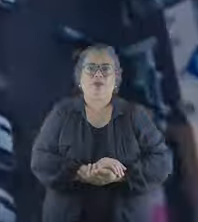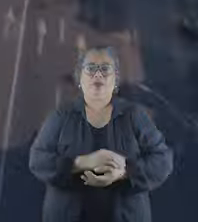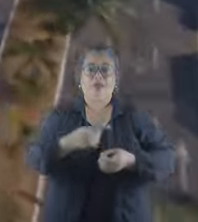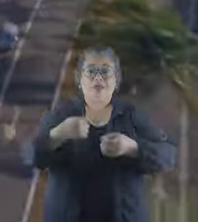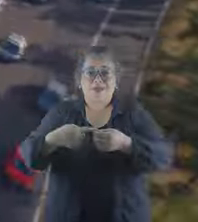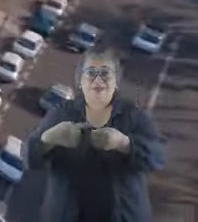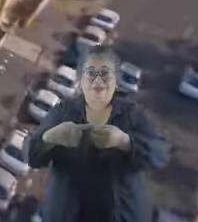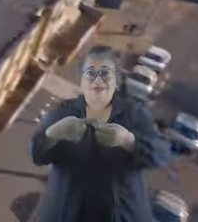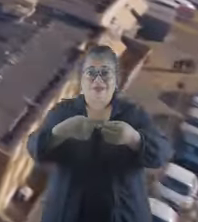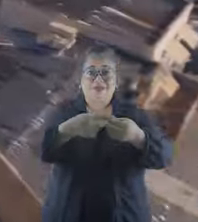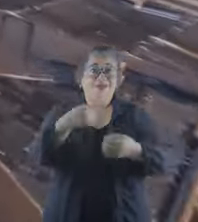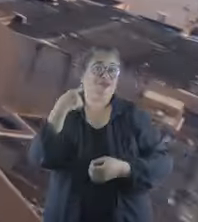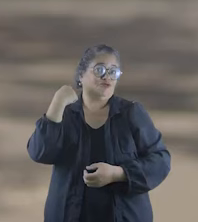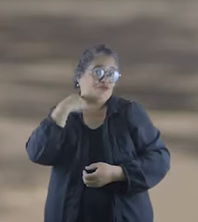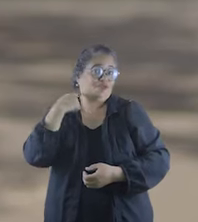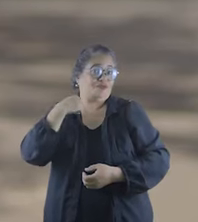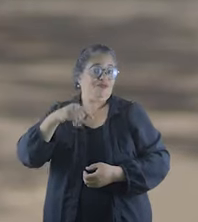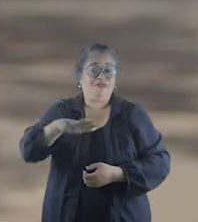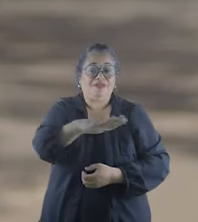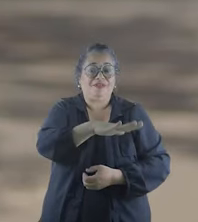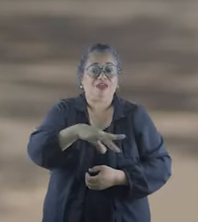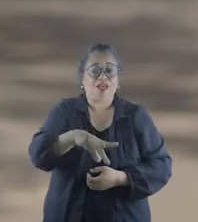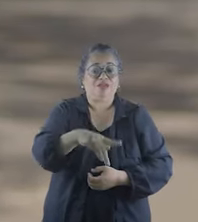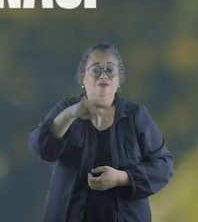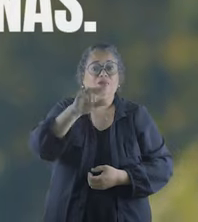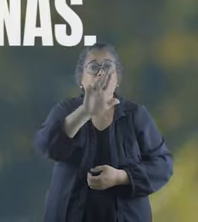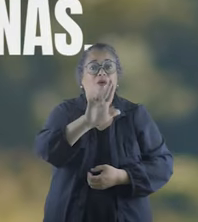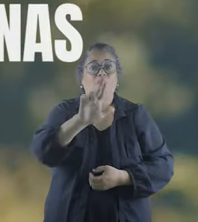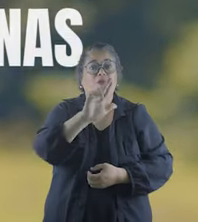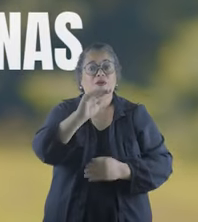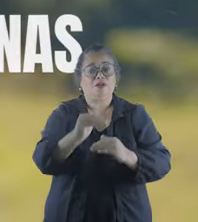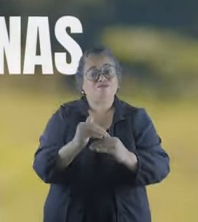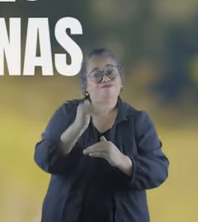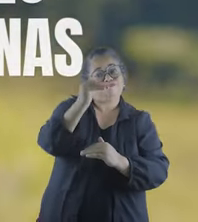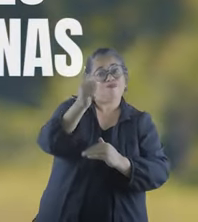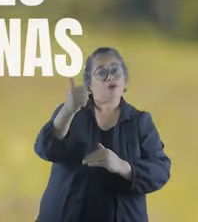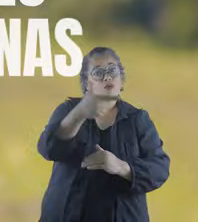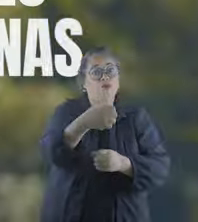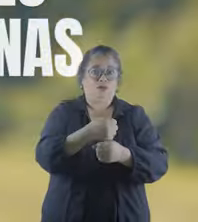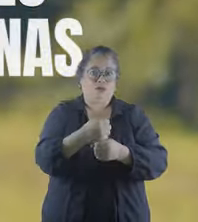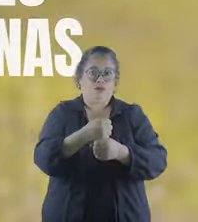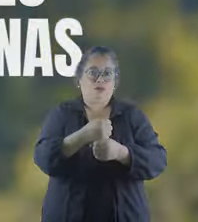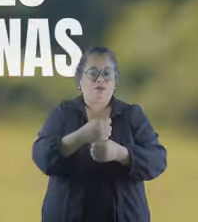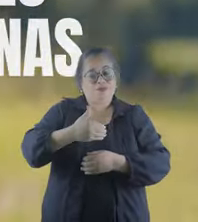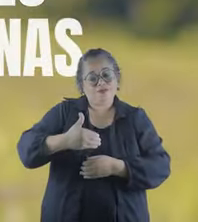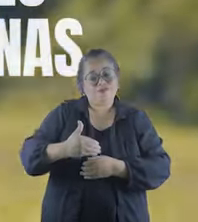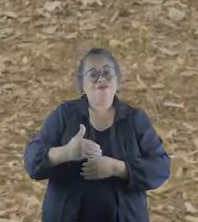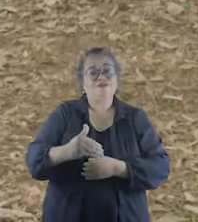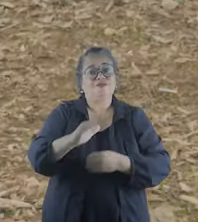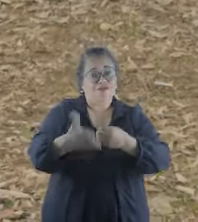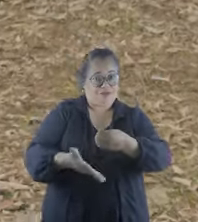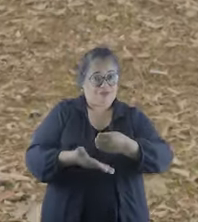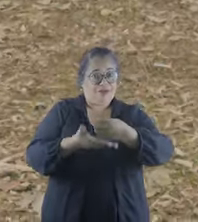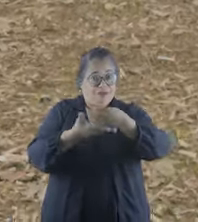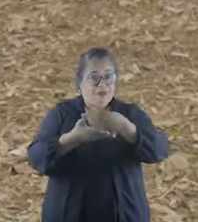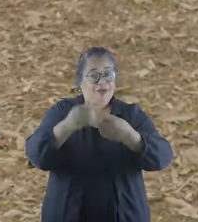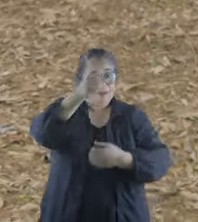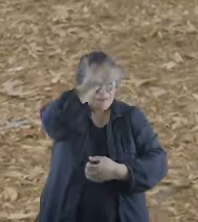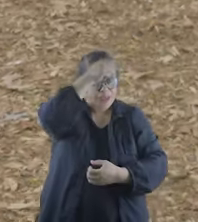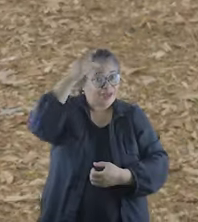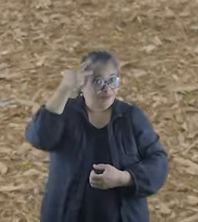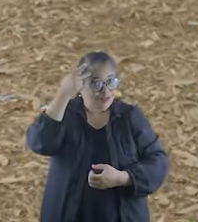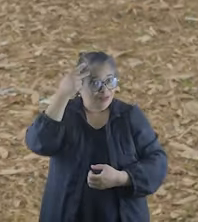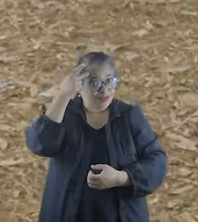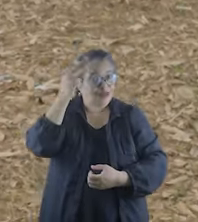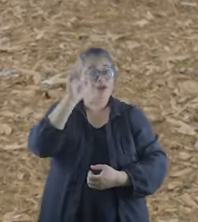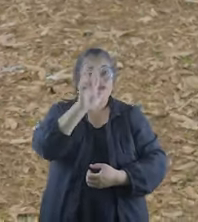Nenhuma cidade em Minas cresceu mais que Uberlândia nos últimos 12 anos. E pra gente seguir crescendo de forma sustentável, a